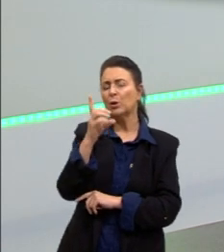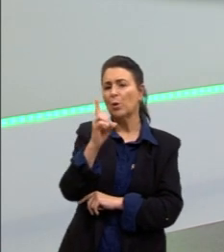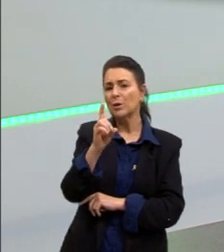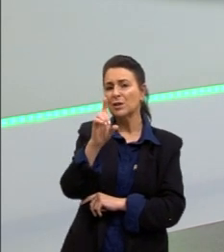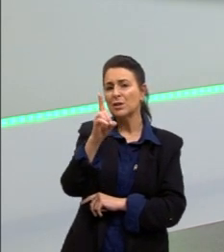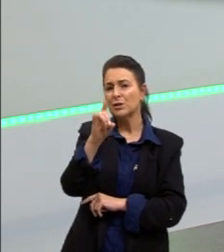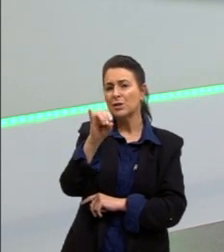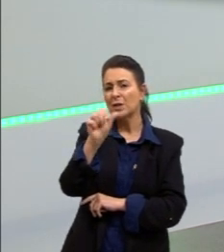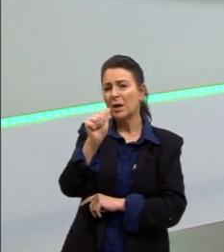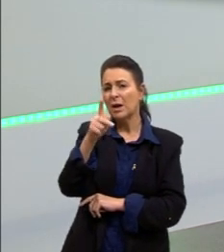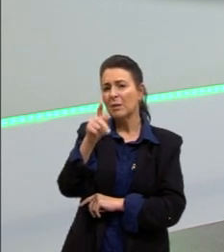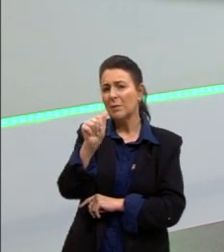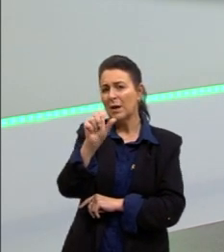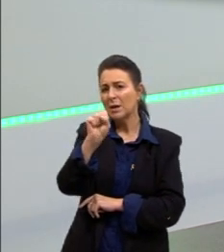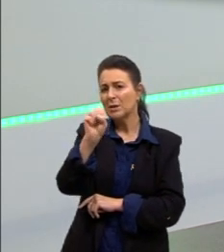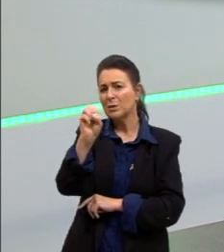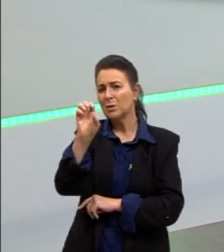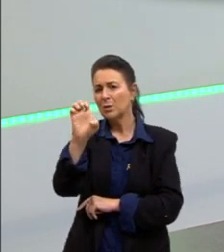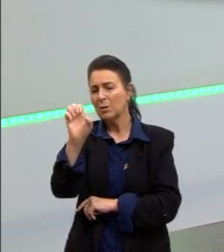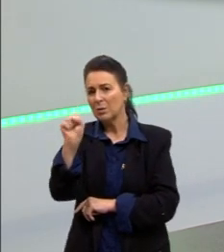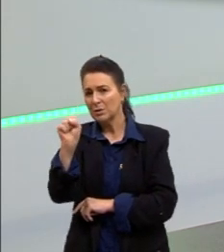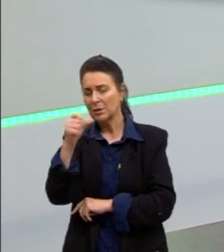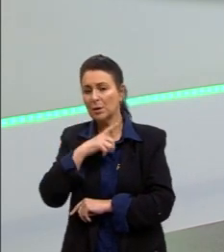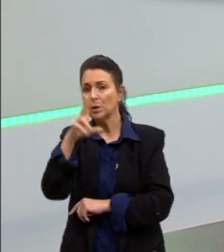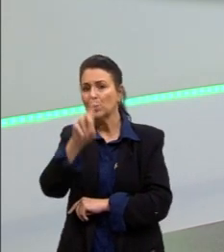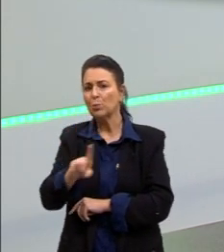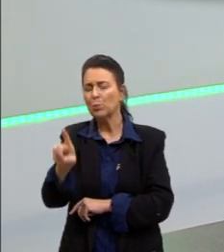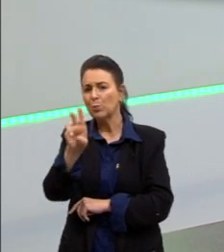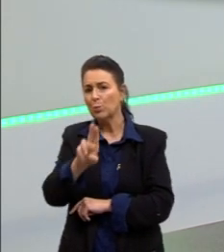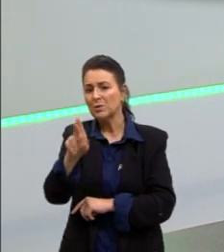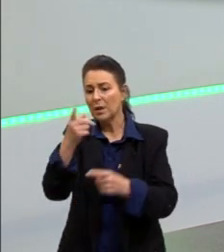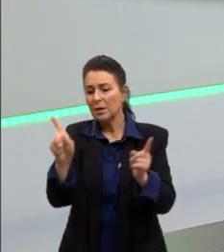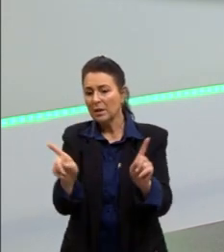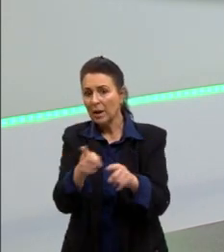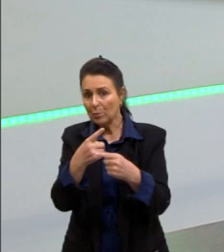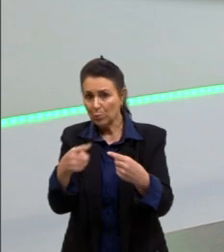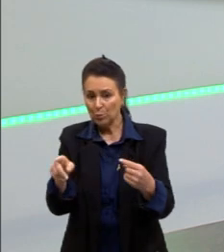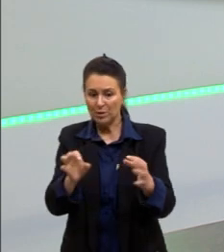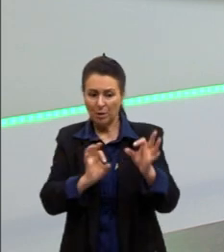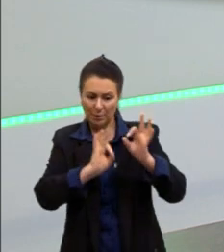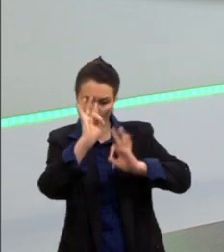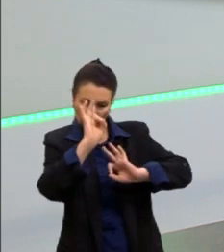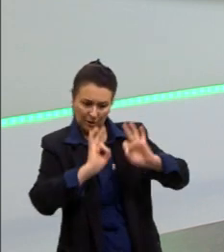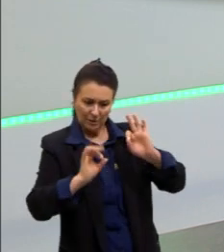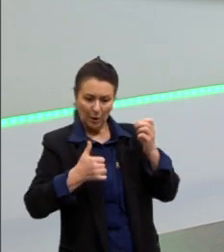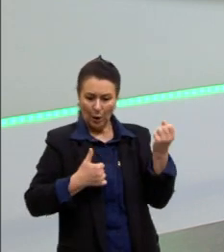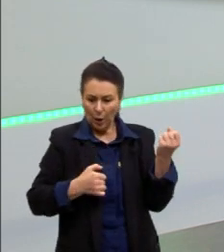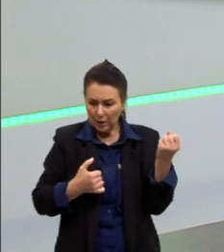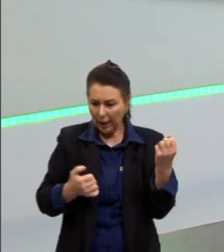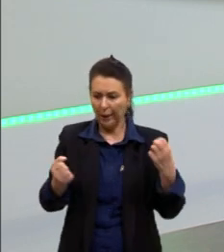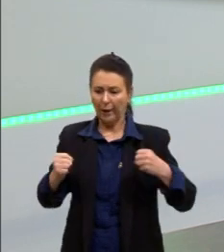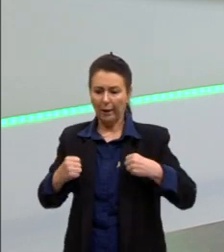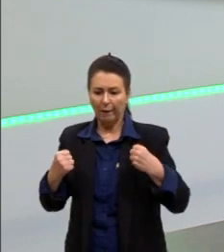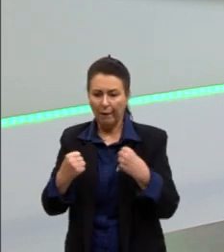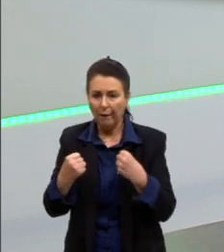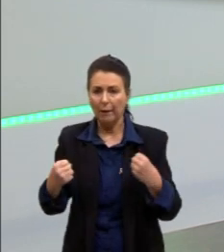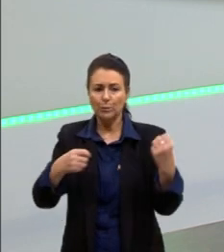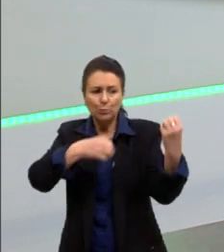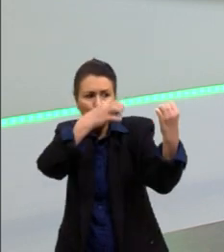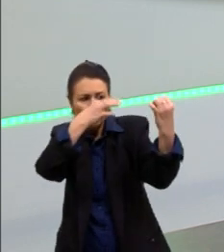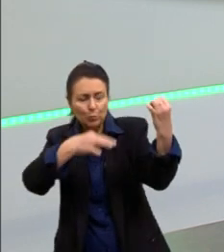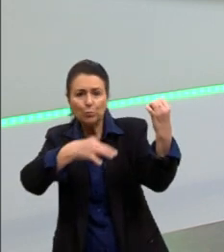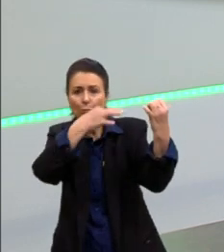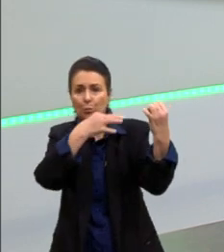instrumentos musicais que se usa principalmente para afinação de instrumentos. Então, gente coloca dois diapasões